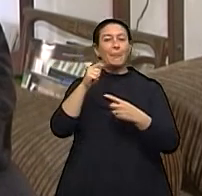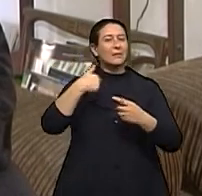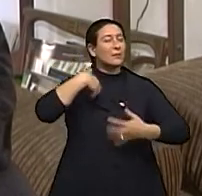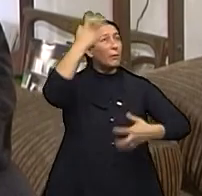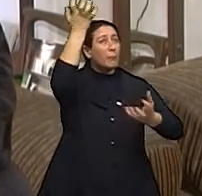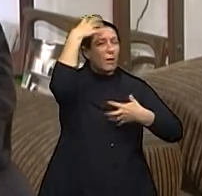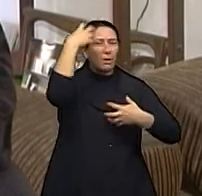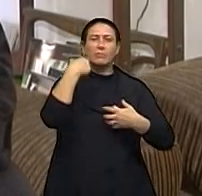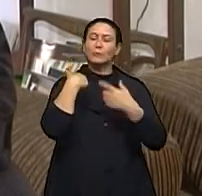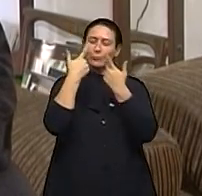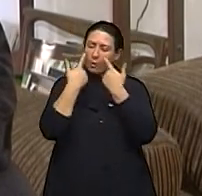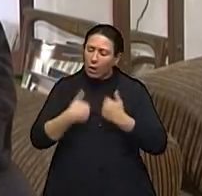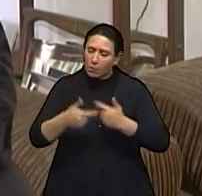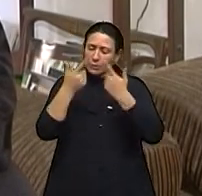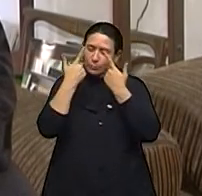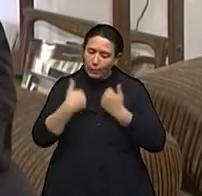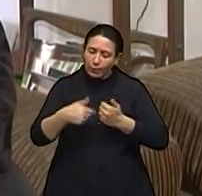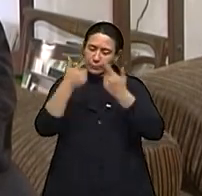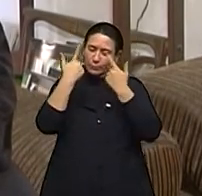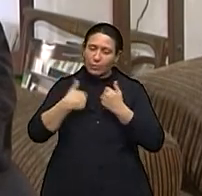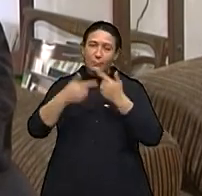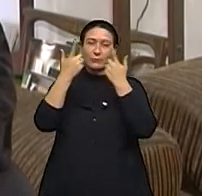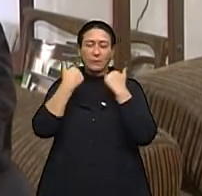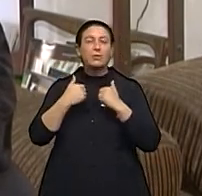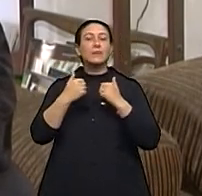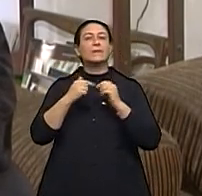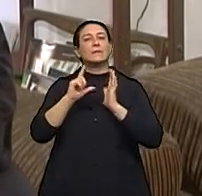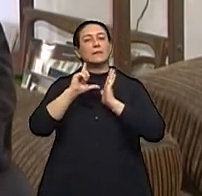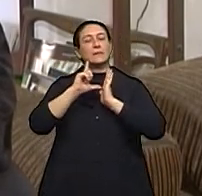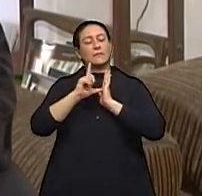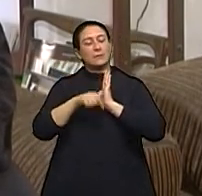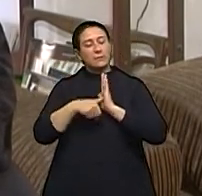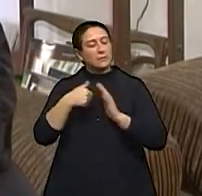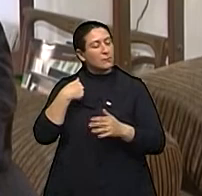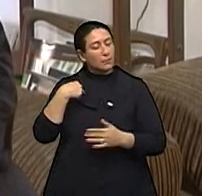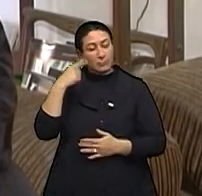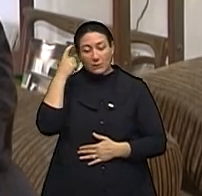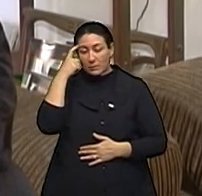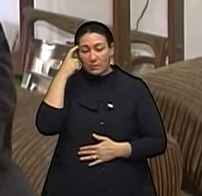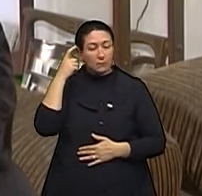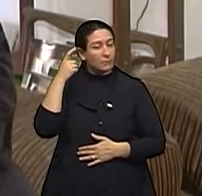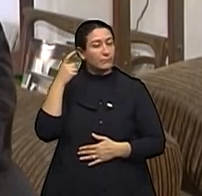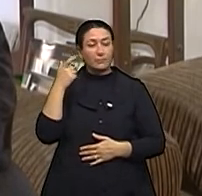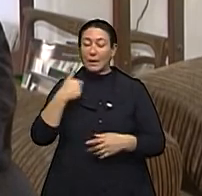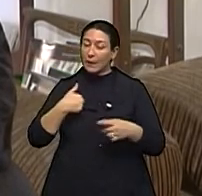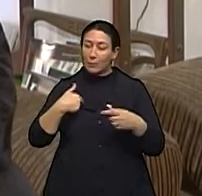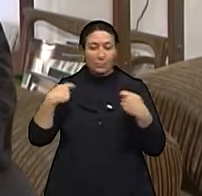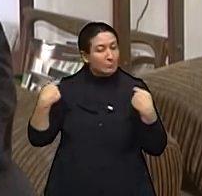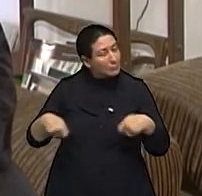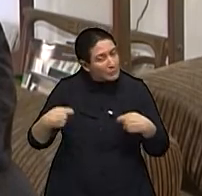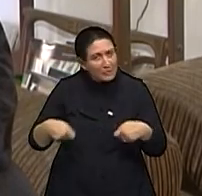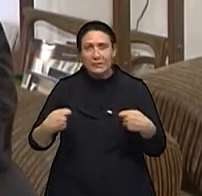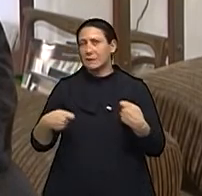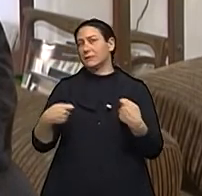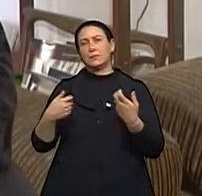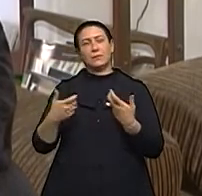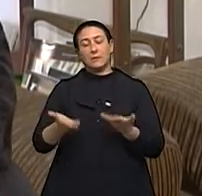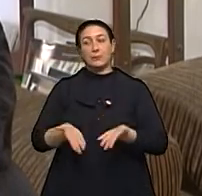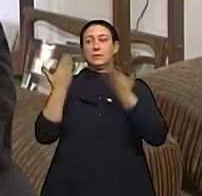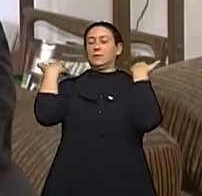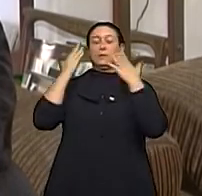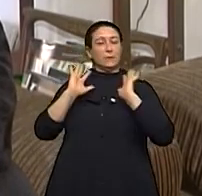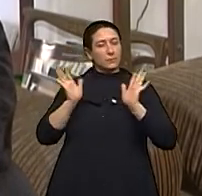banho eu chorava muito. Ia para baixo choveiro e dizia, meu Deus, eu preciso passar essa fase.